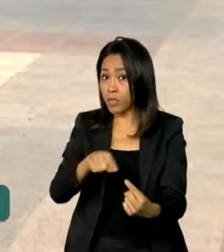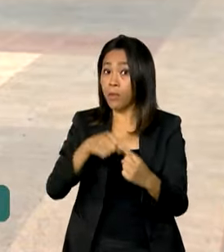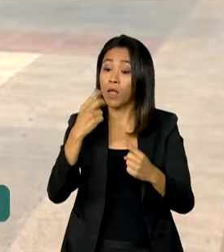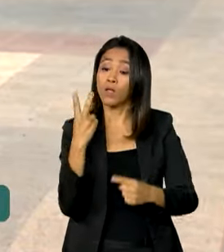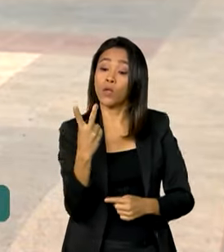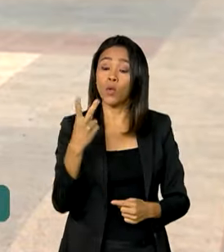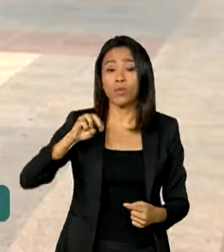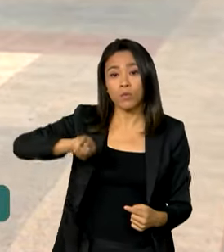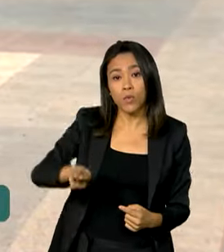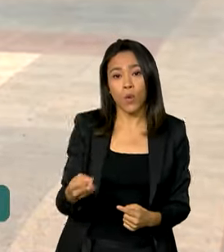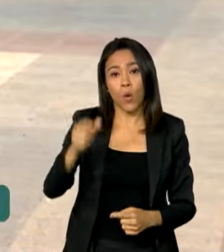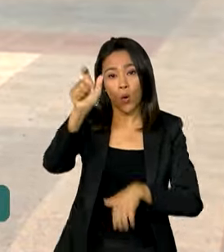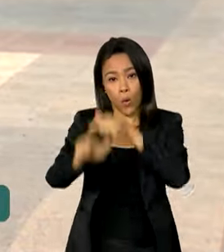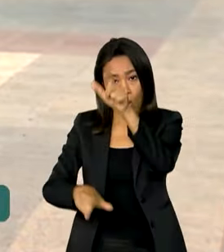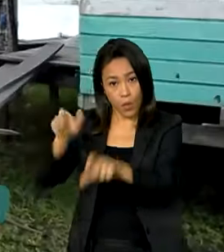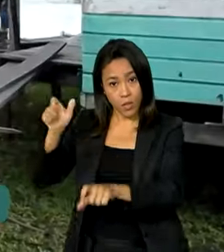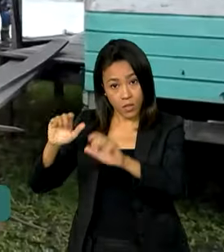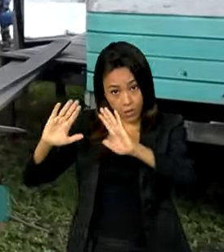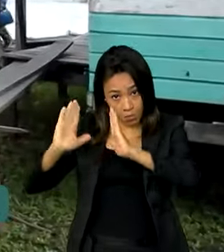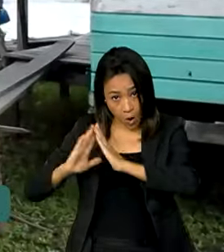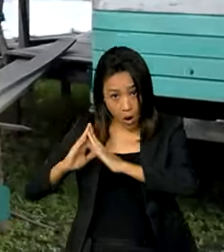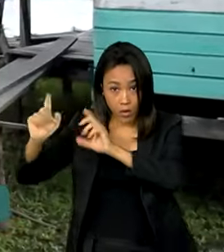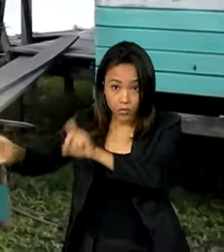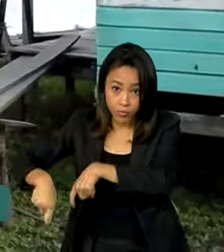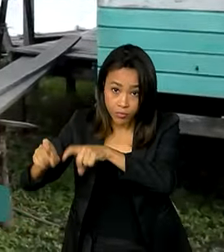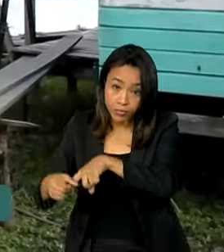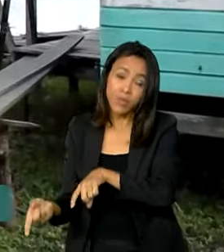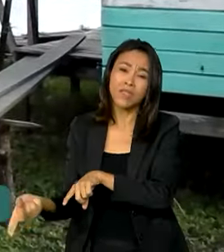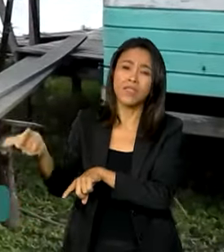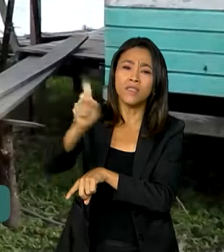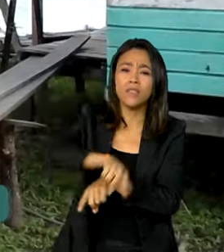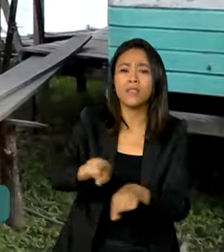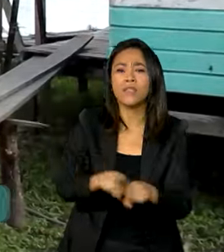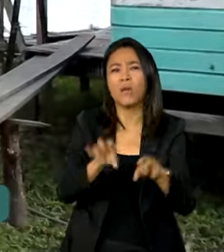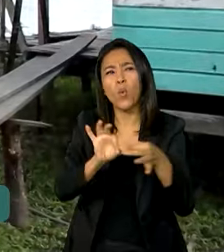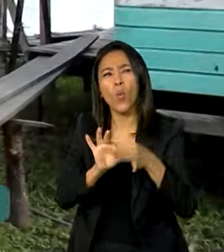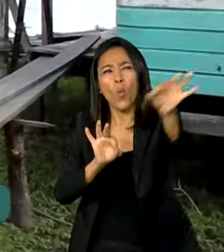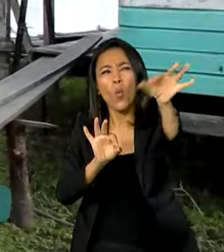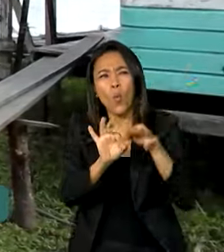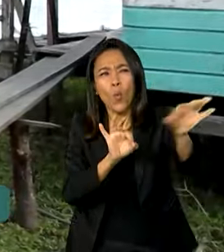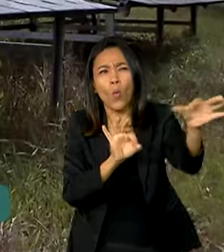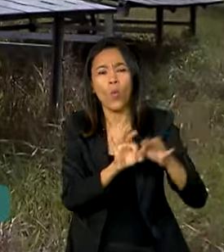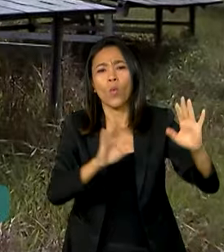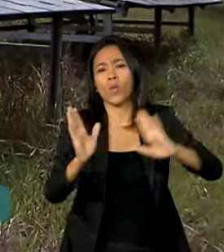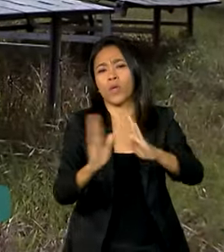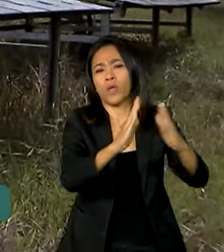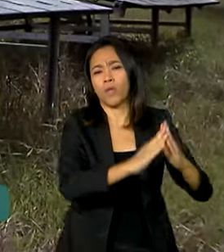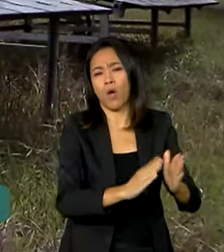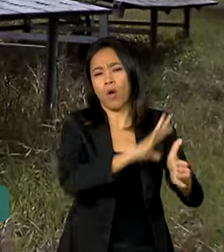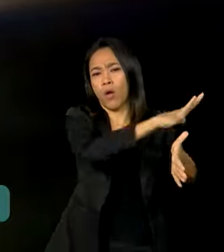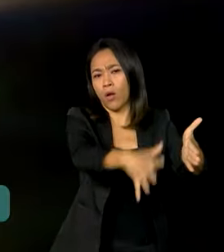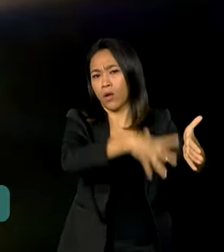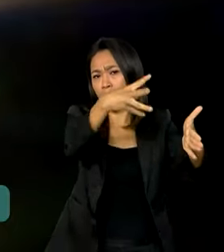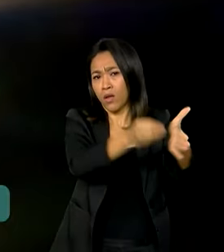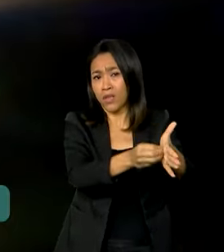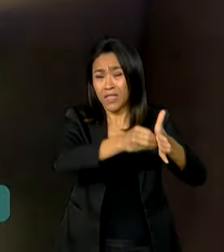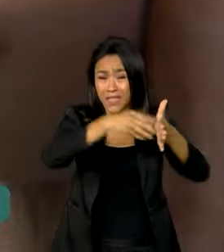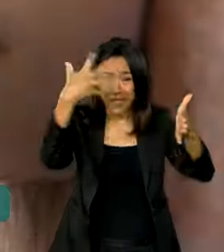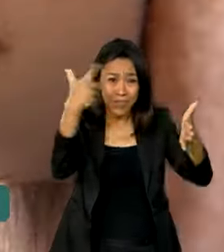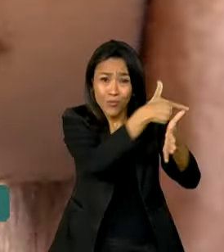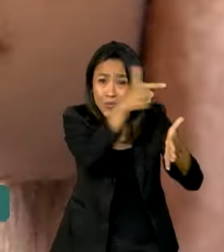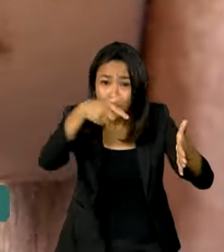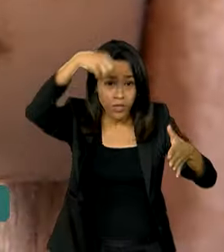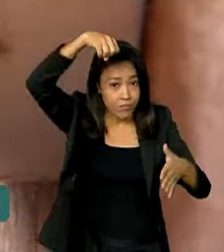milhões de brasileiros do meio rural e de regiões remotas da Amazônia Legal, que viviam na escuridão. Agora, com a energia